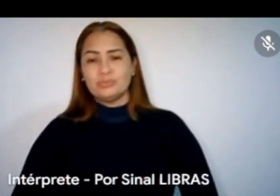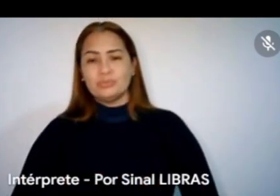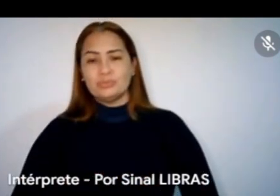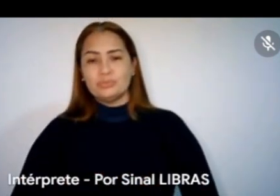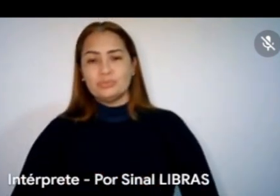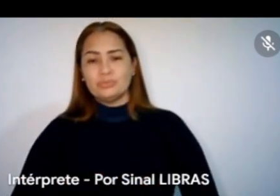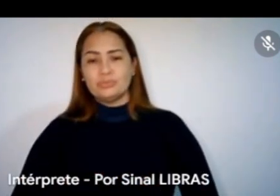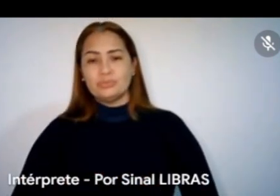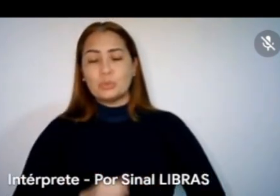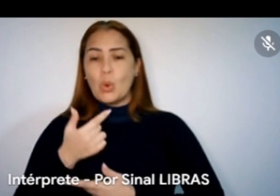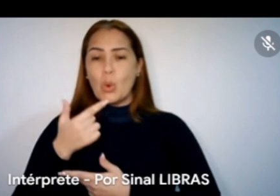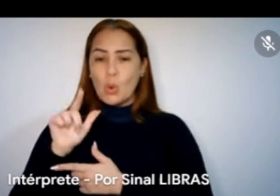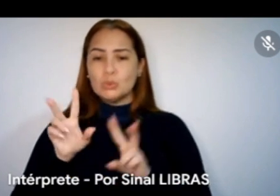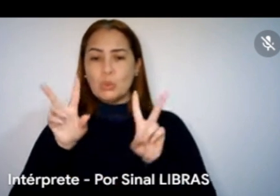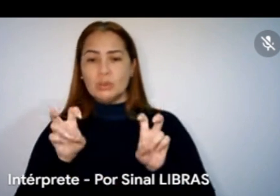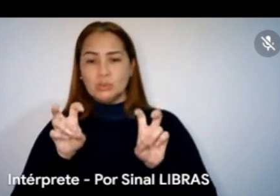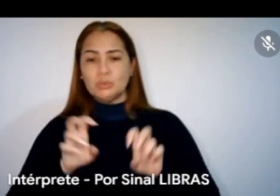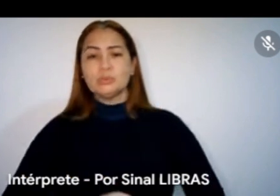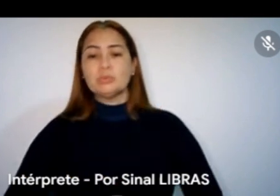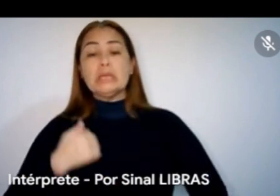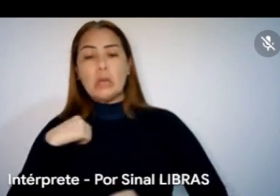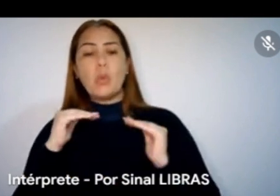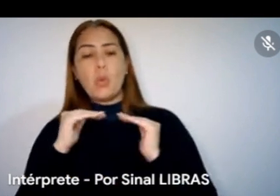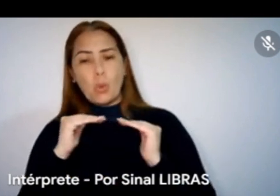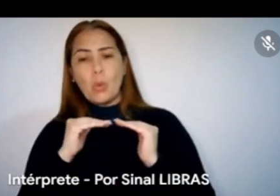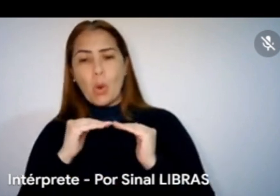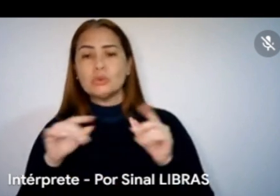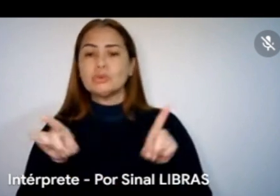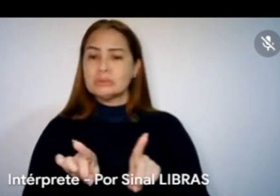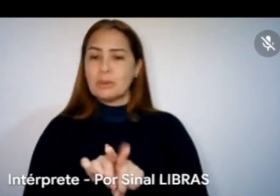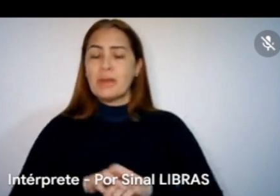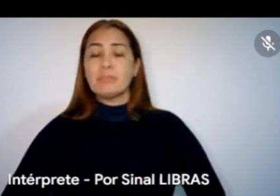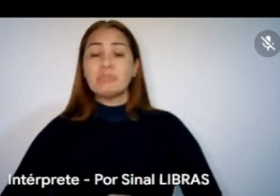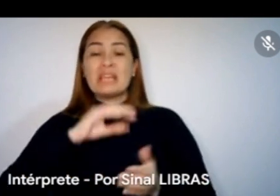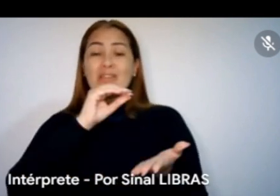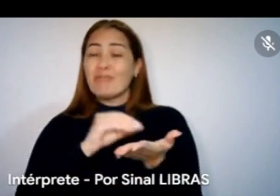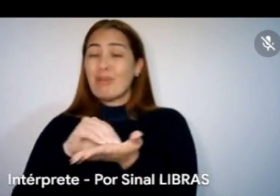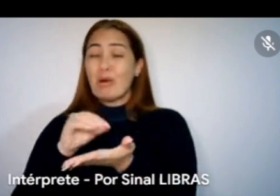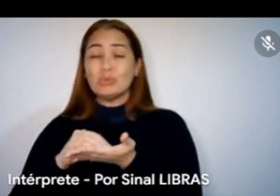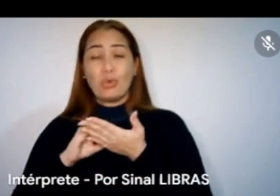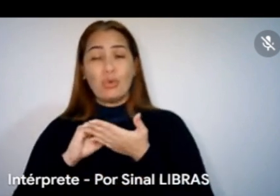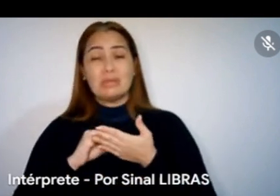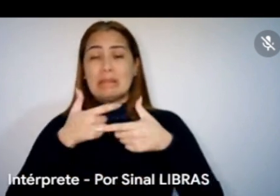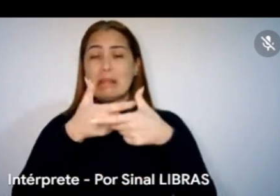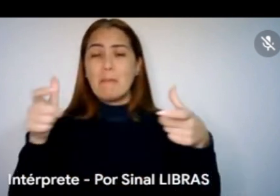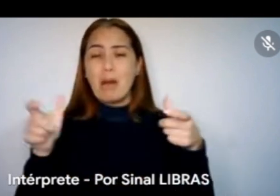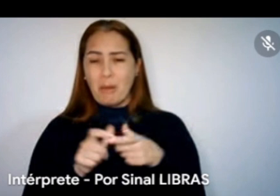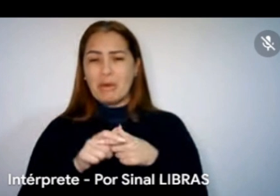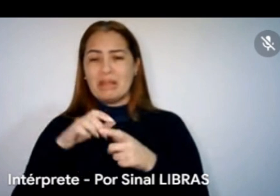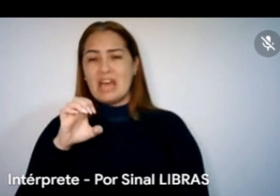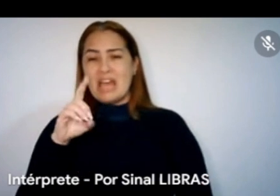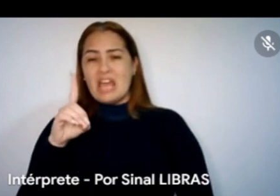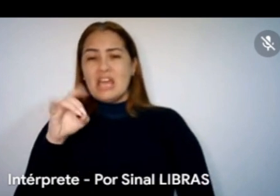Outra questão em que eu concordo plenamente e que faltou muito em todos os editais da Lei Paulo Gustavo e da Lei Aldir